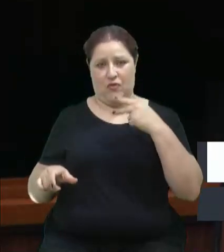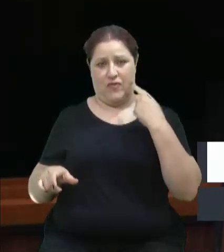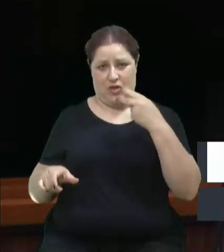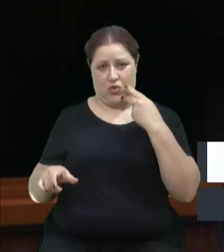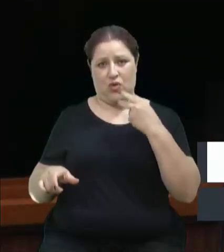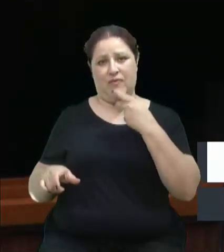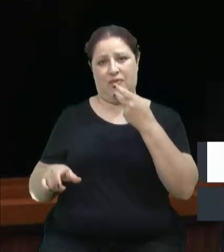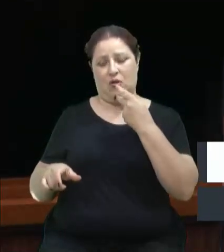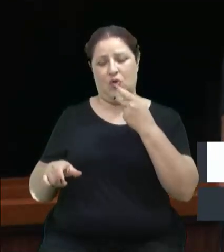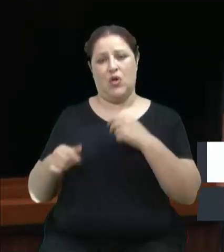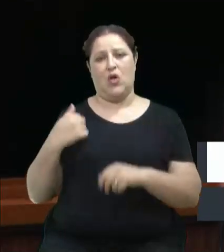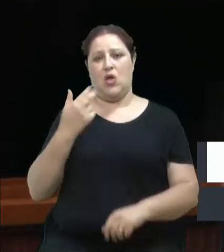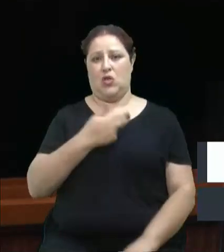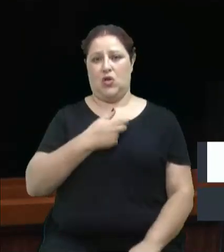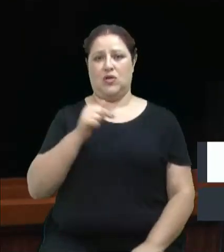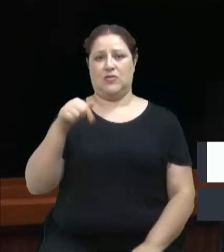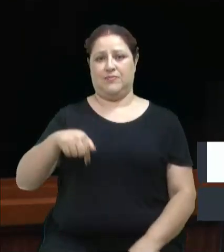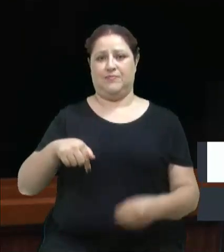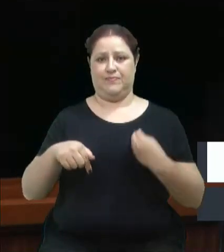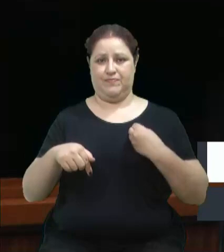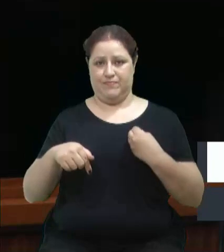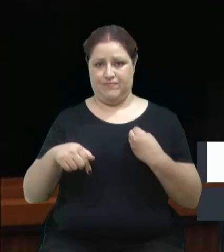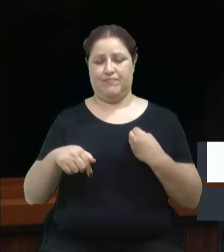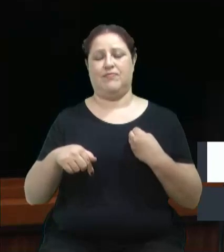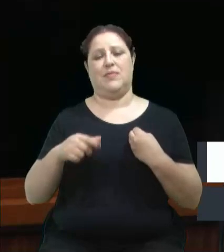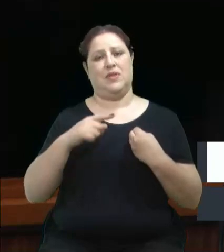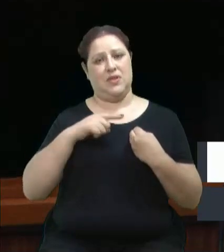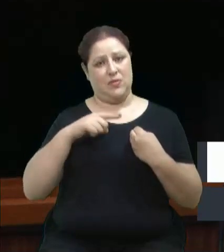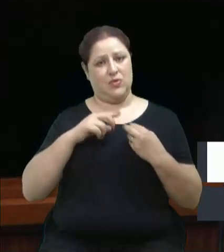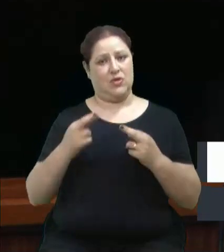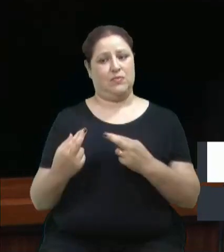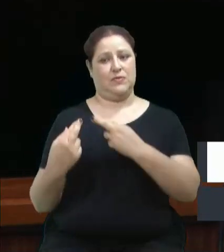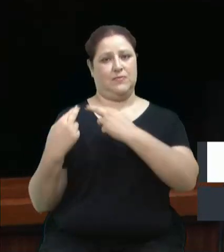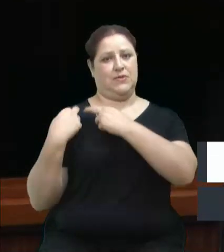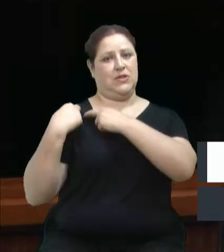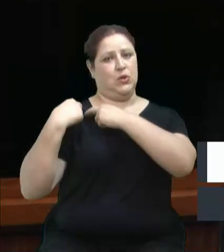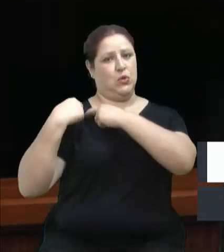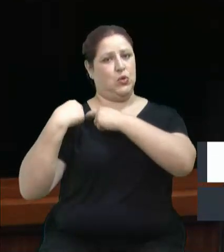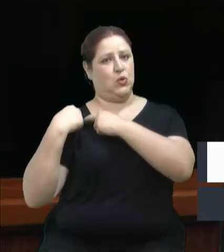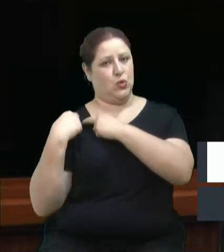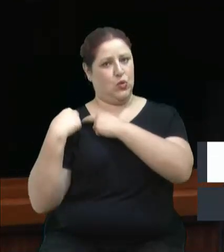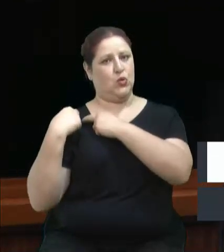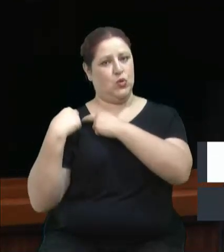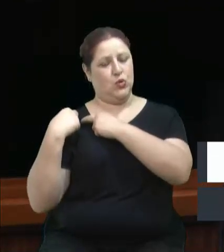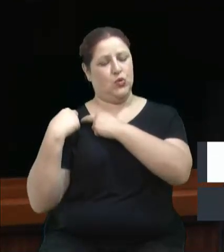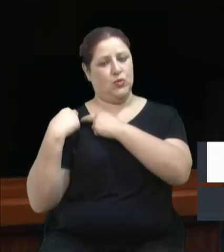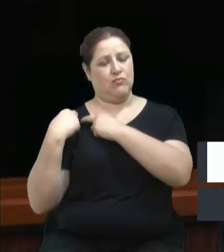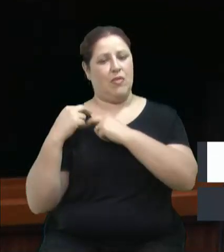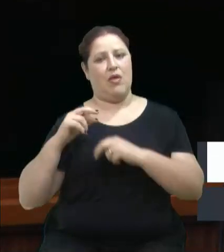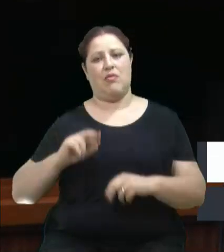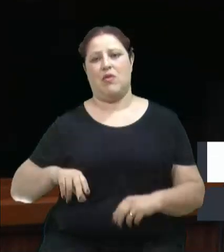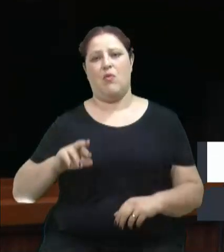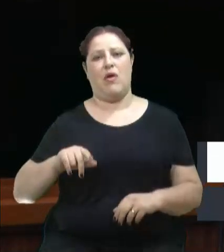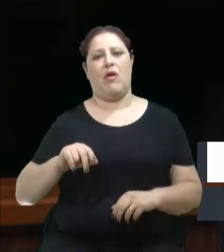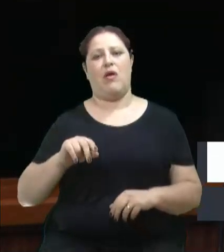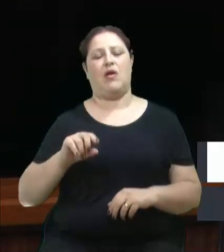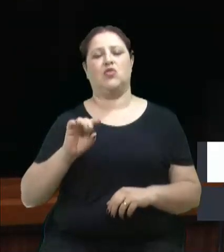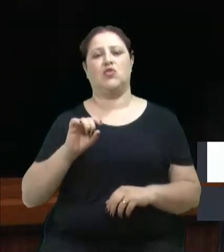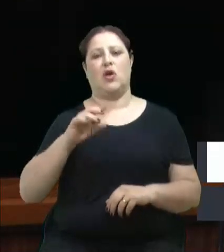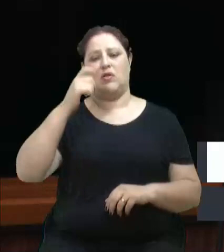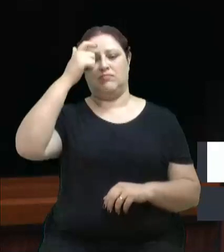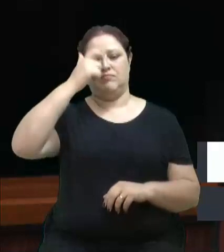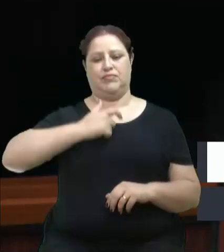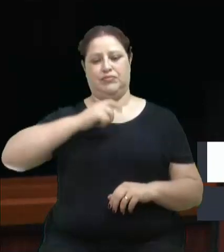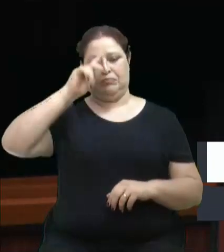a gente está aqui, a gente tem uma responsabilidade muito grande. Nós não somos mais representantes de nós mesmos ou